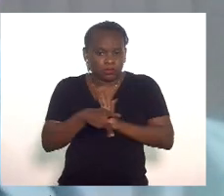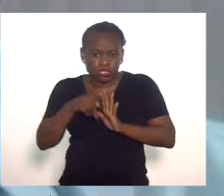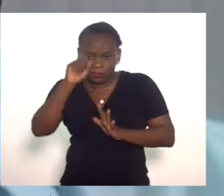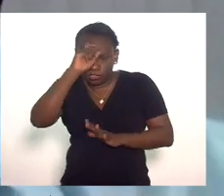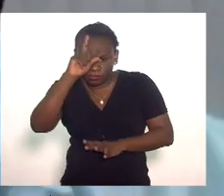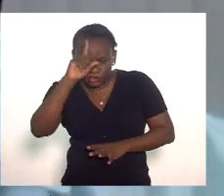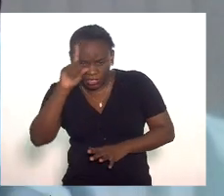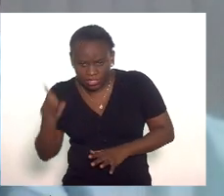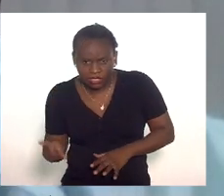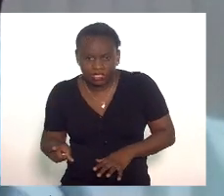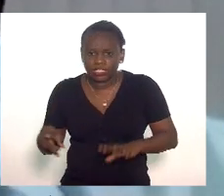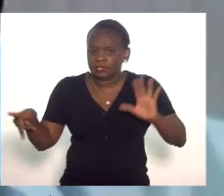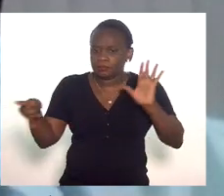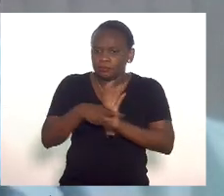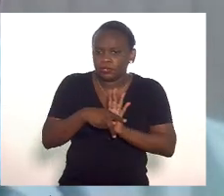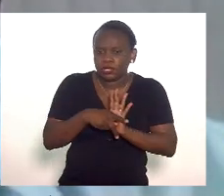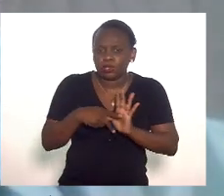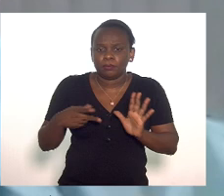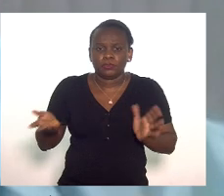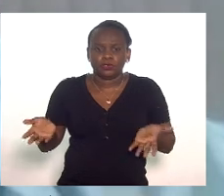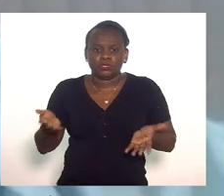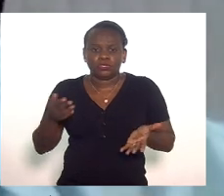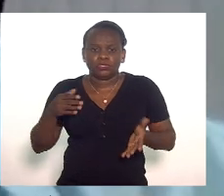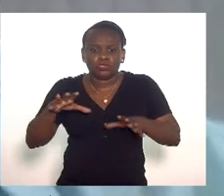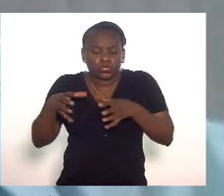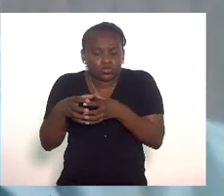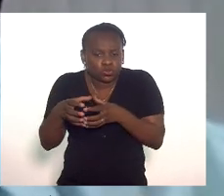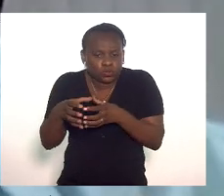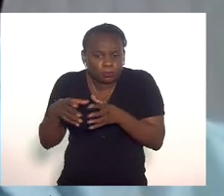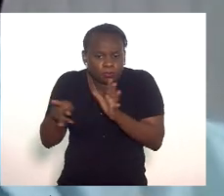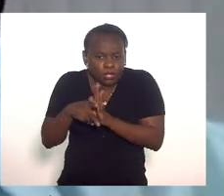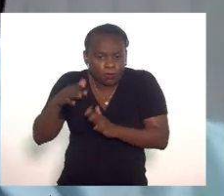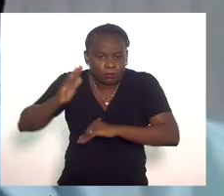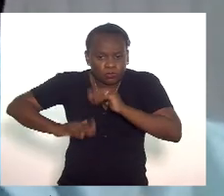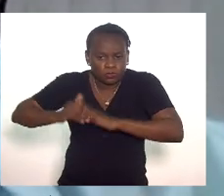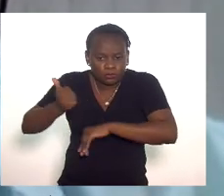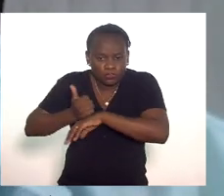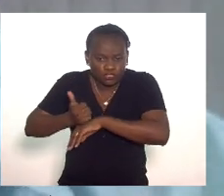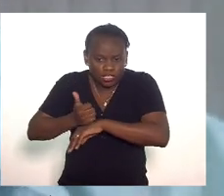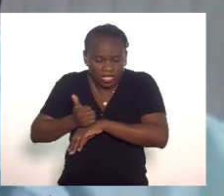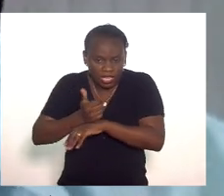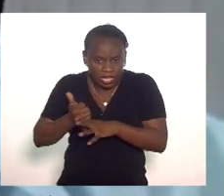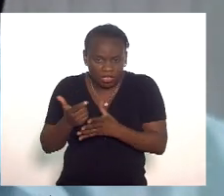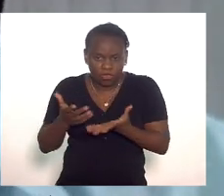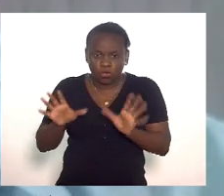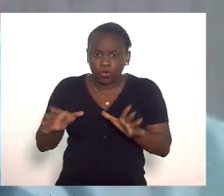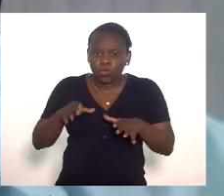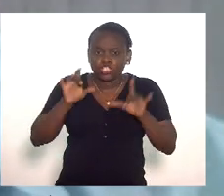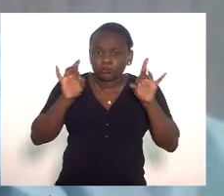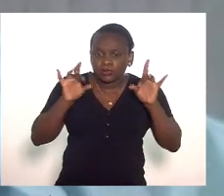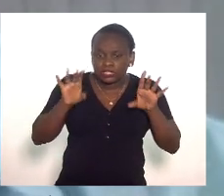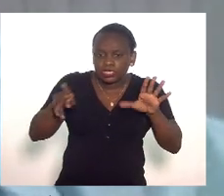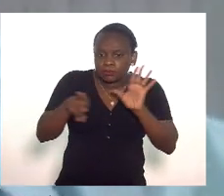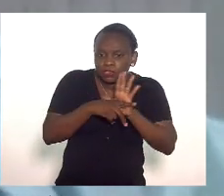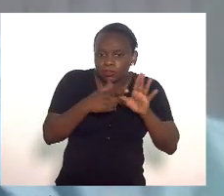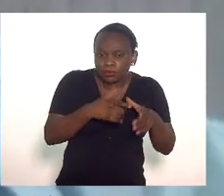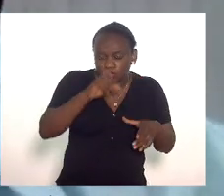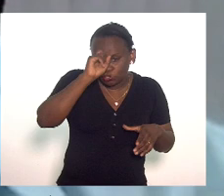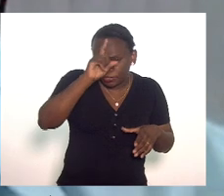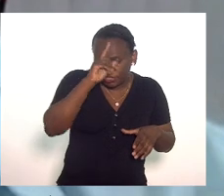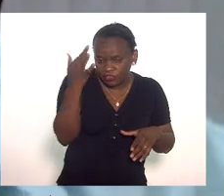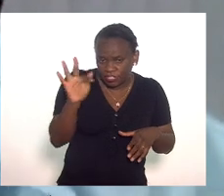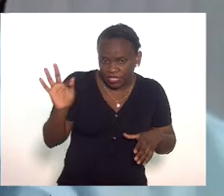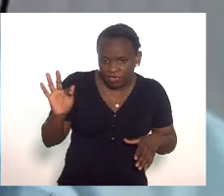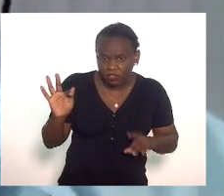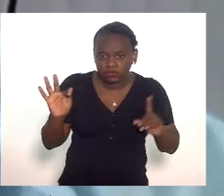hospital não pertence a um grupo específico de profissionais de uma clínica específica de um hospital federal